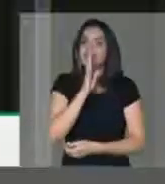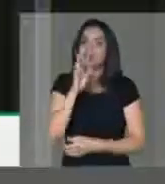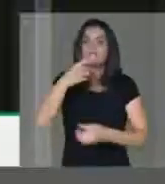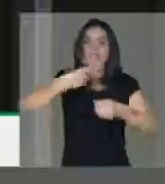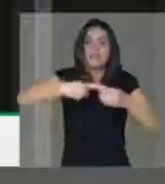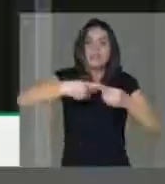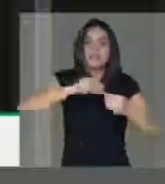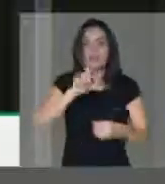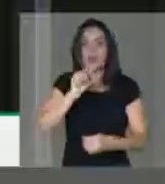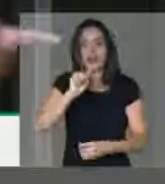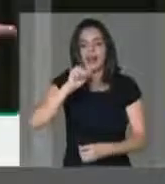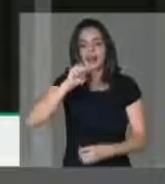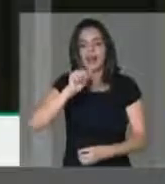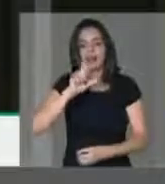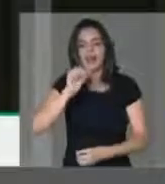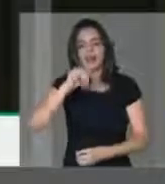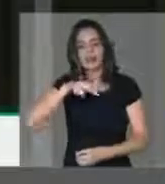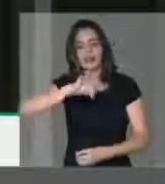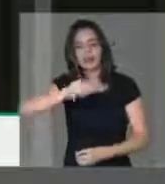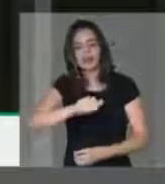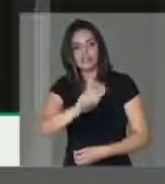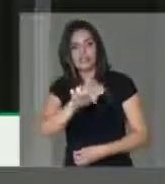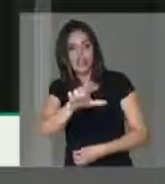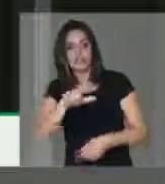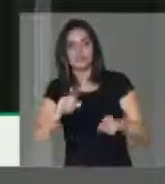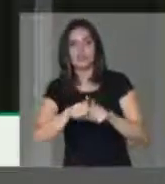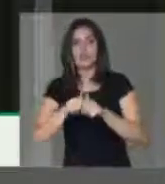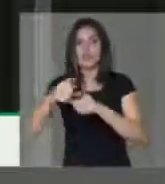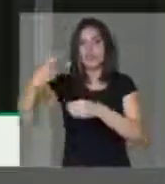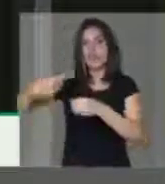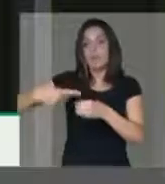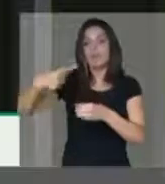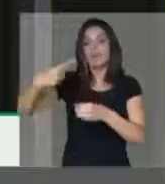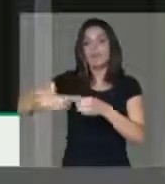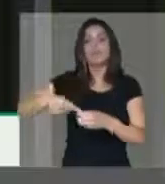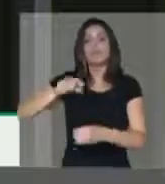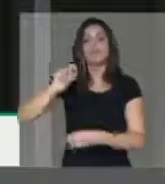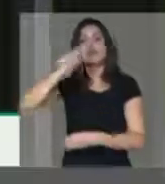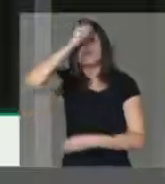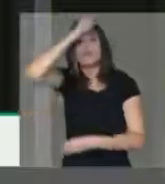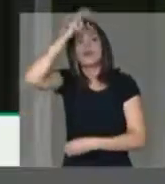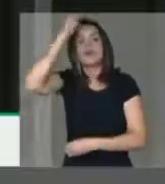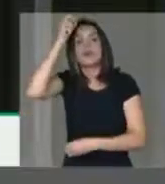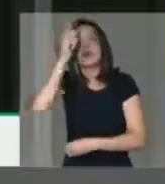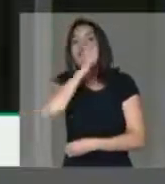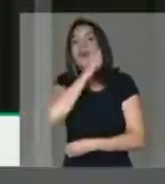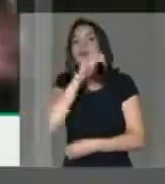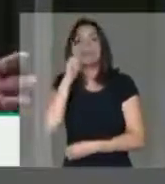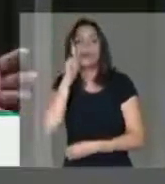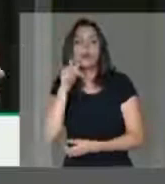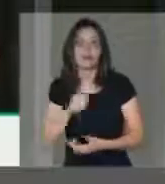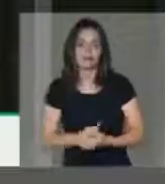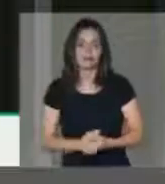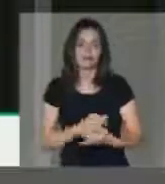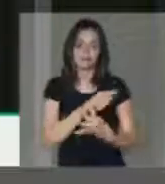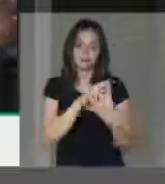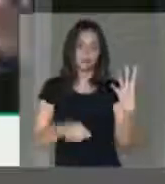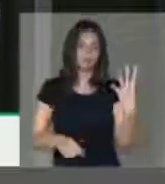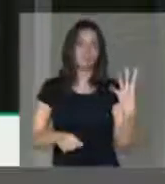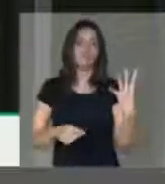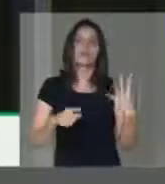município de Laranjal do Jari e o município de Amapá. Então, são quatro municípios do interior que vão ter